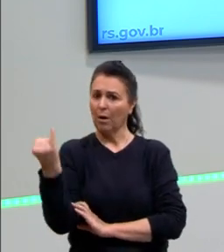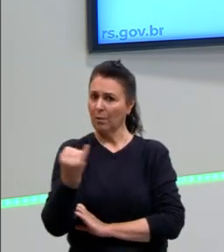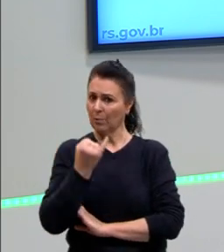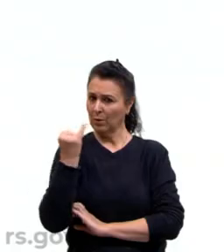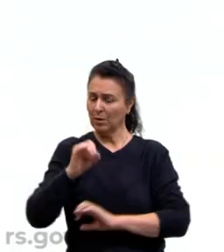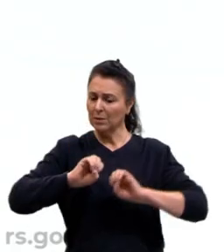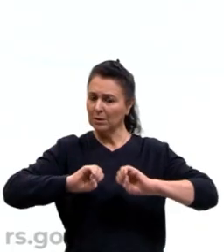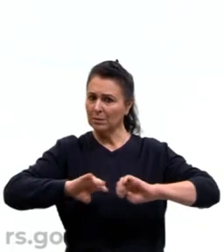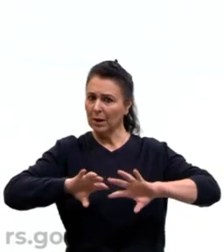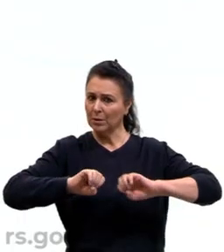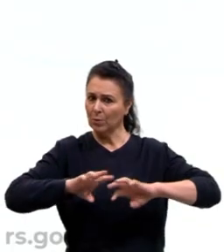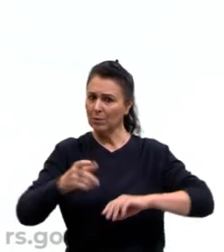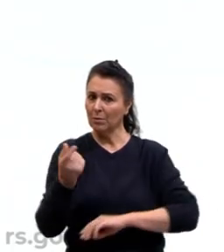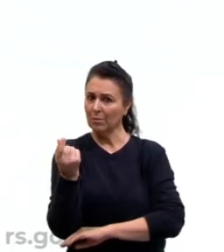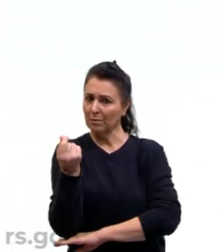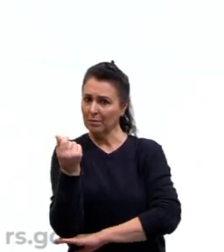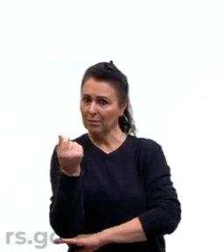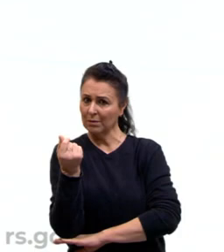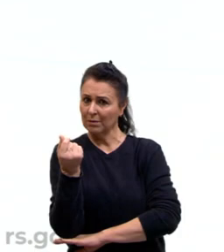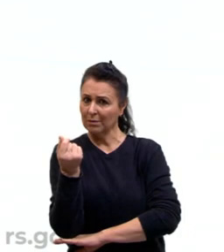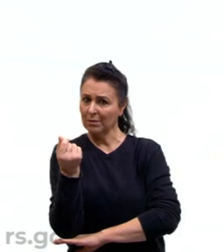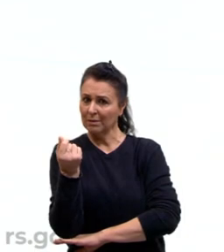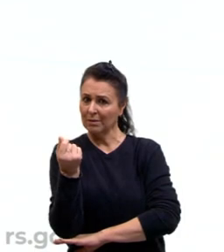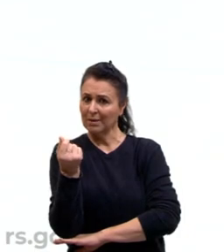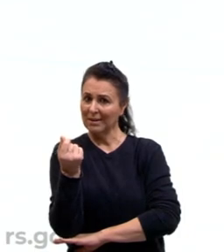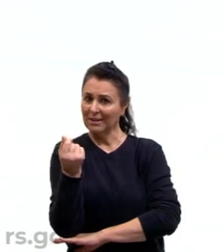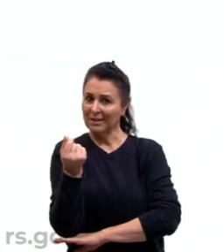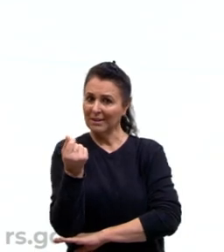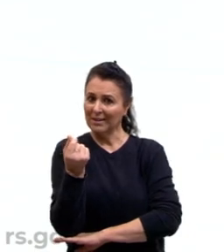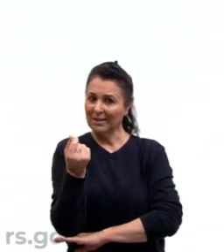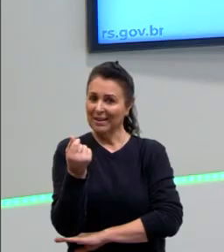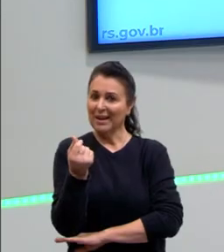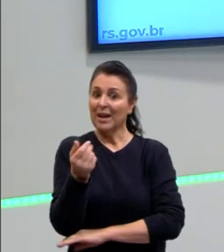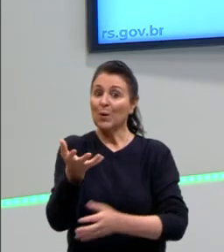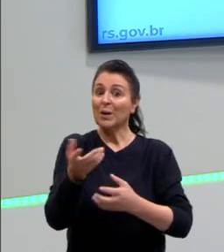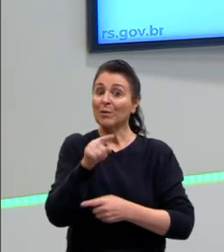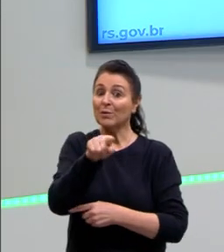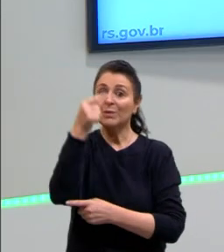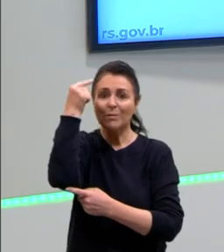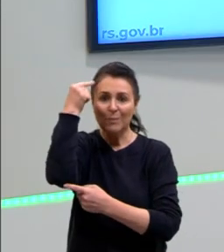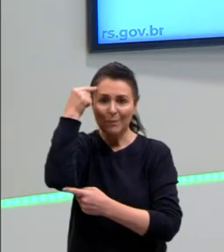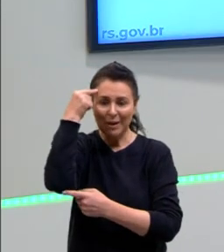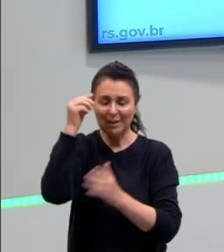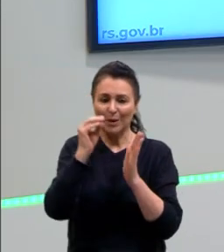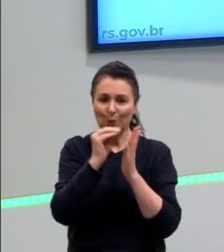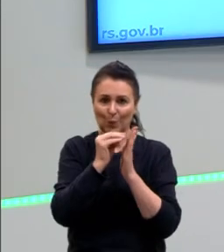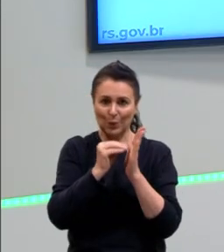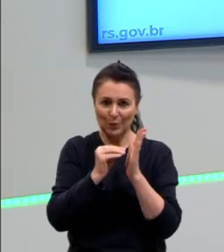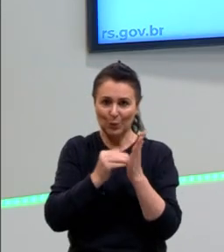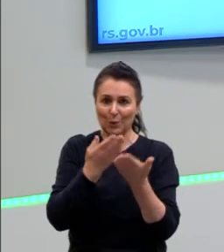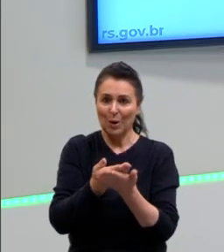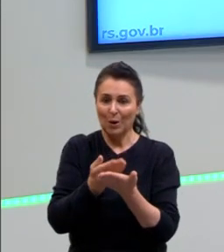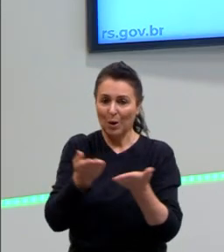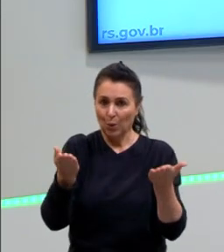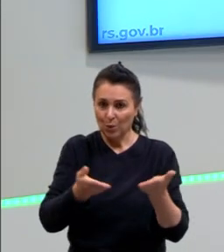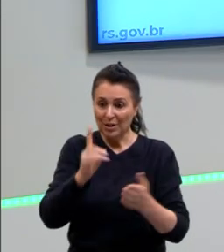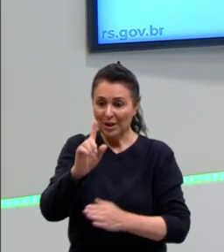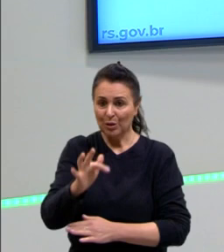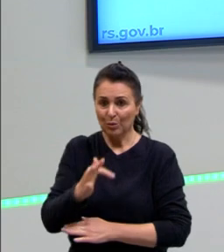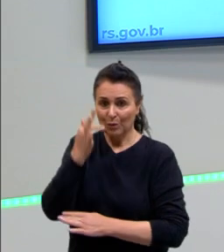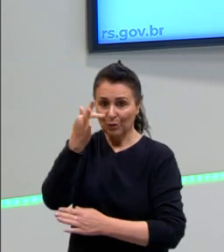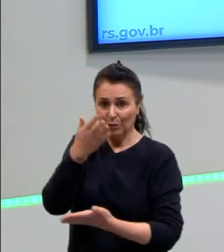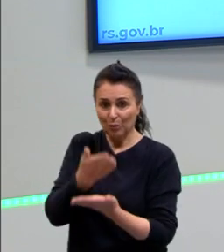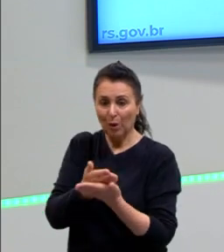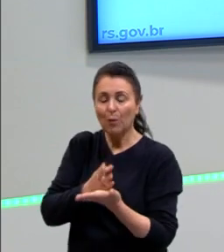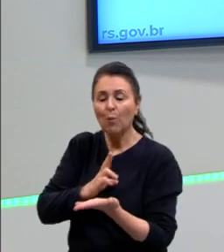da educação financeira? Quero que vocês reflitam um pouco sobre esse conteúdo. Nas próximas aulas, nós